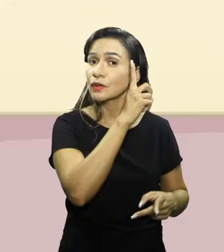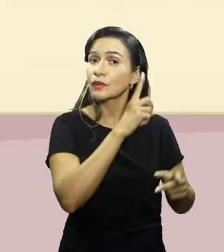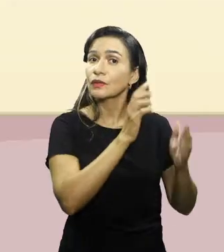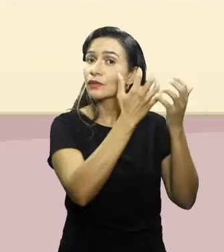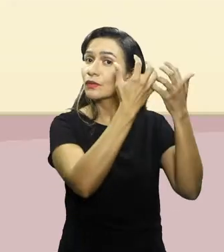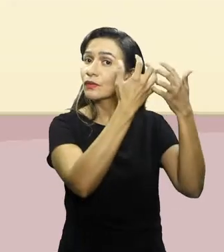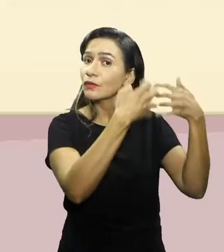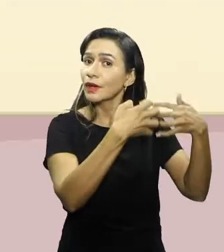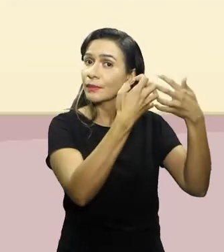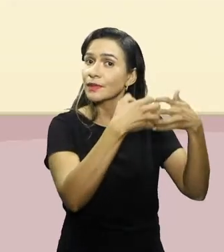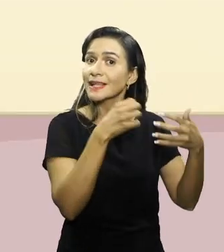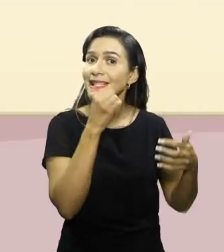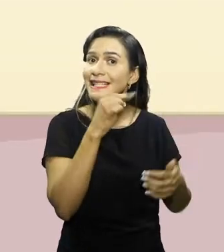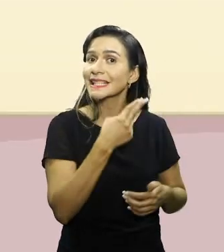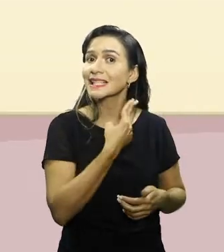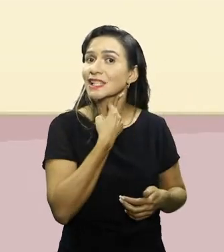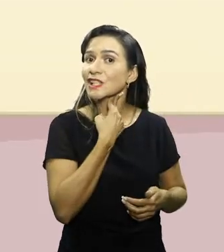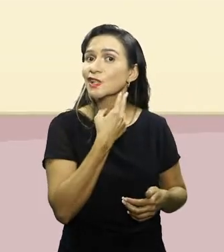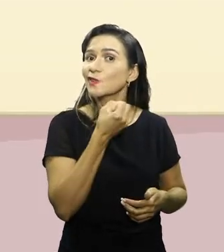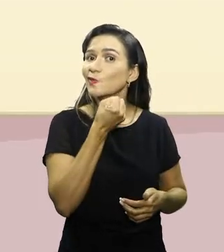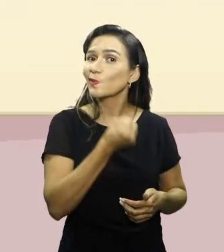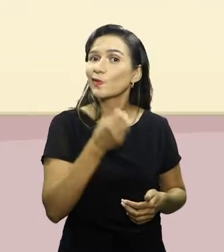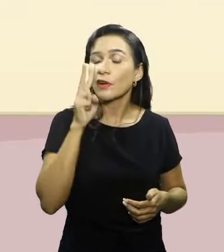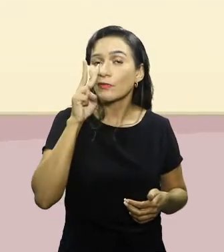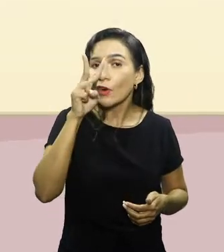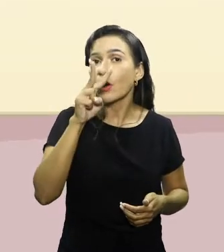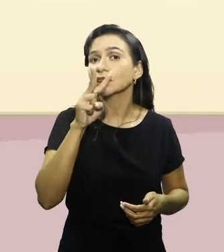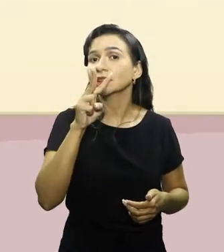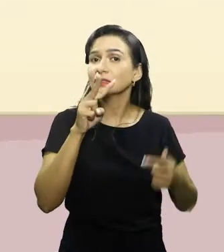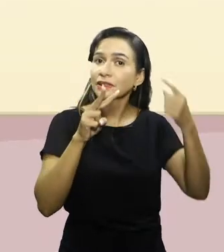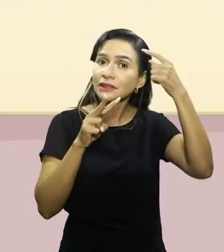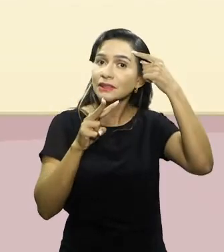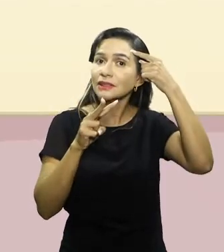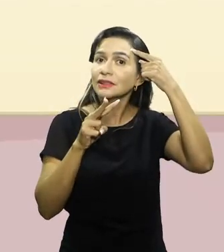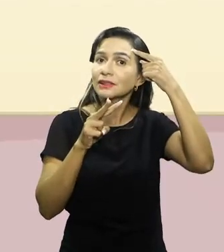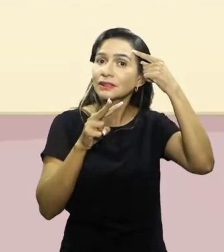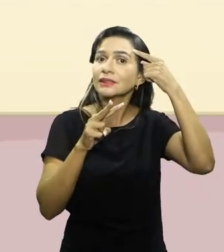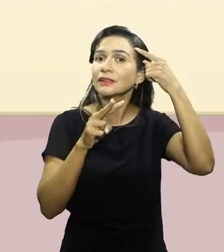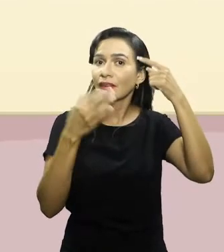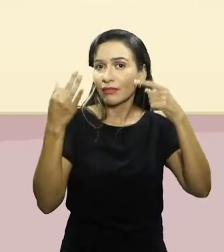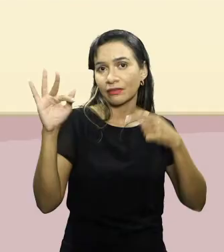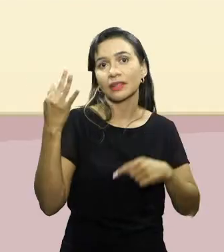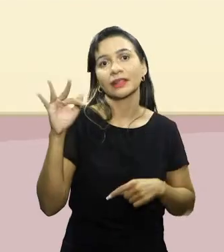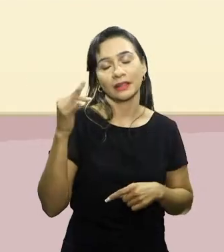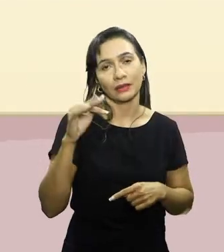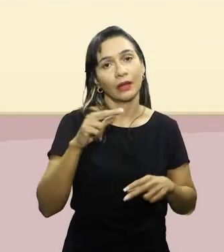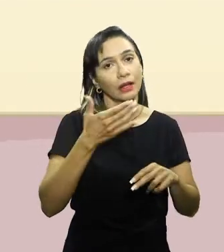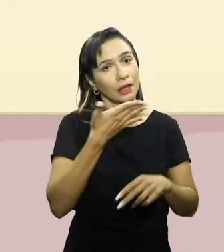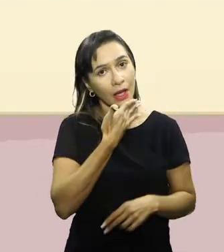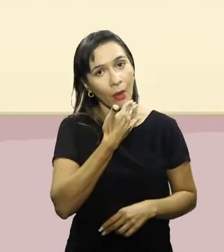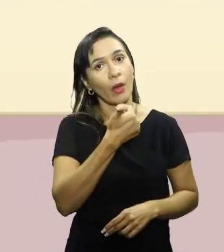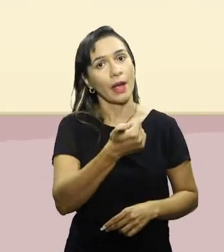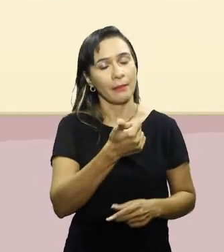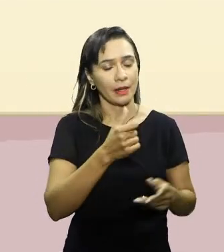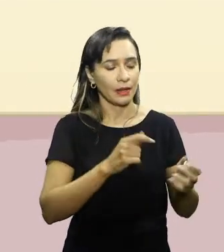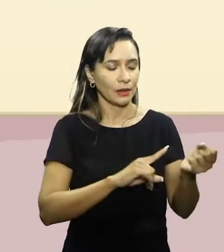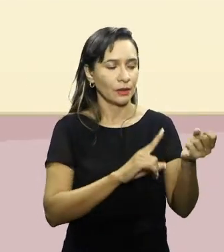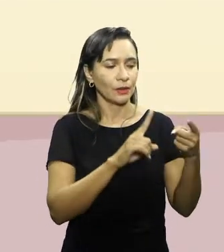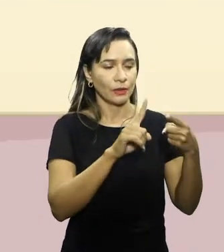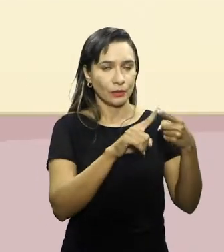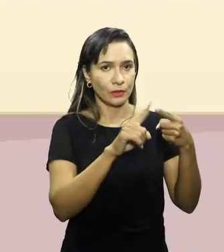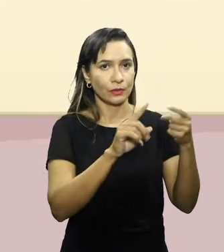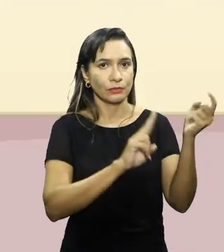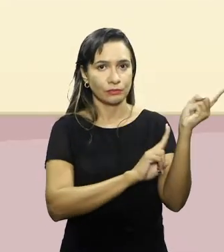fluxo sanguíneo para a parte da cabeça e pode gerar algum desconforto. Então, por dar preferência, vamos dar preferência à